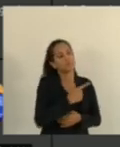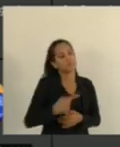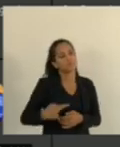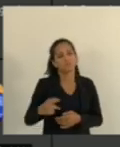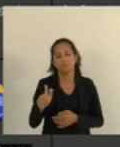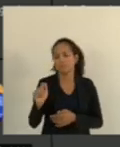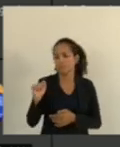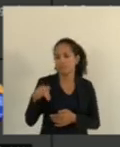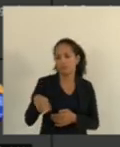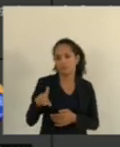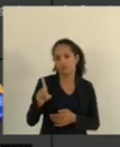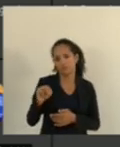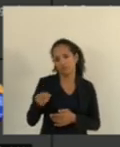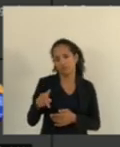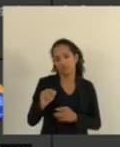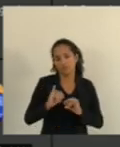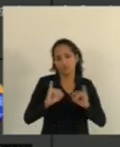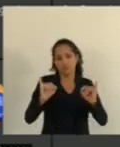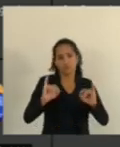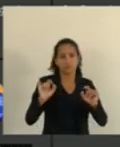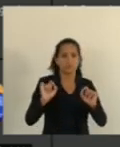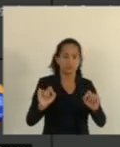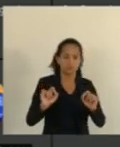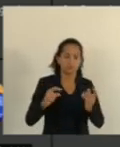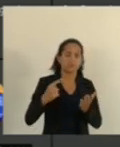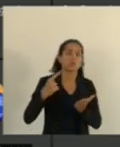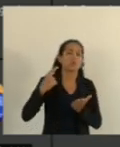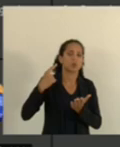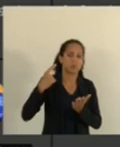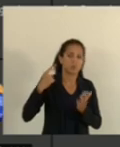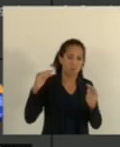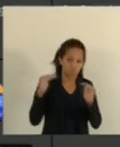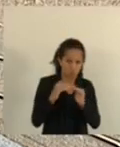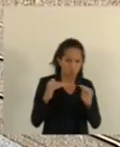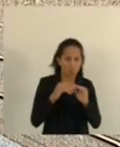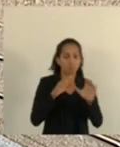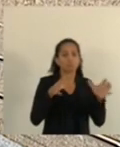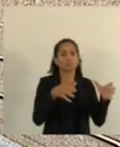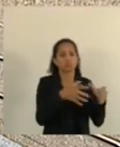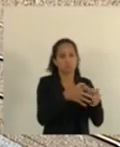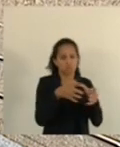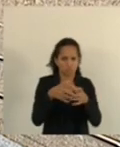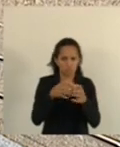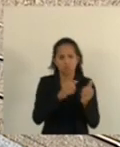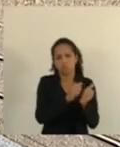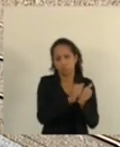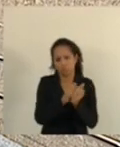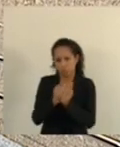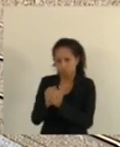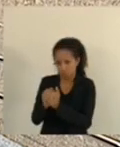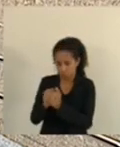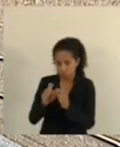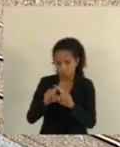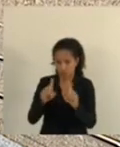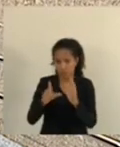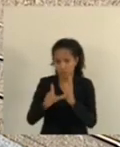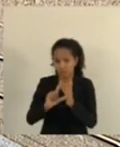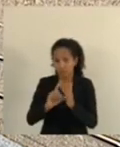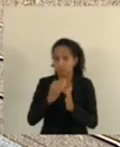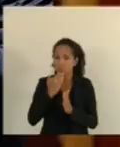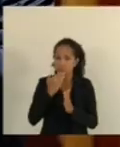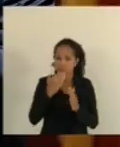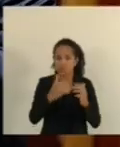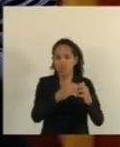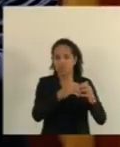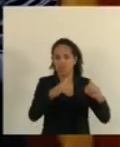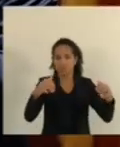É só para informar Que eu concordo Que seja em conjunto Porque Antes eu pedi Por separado